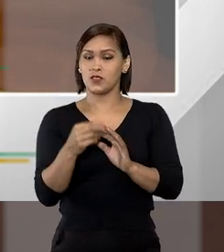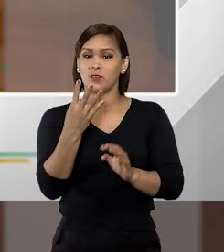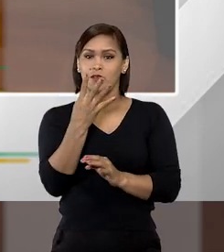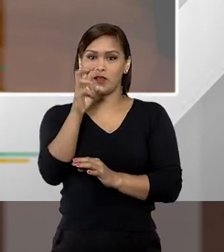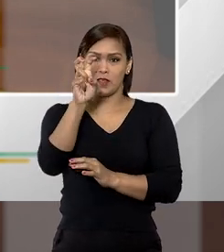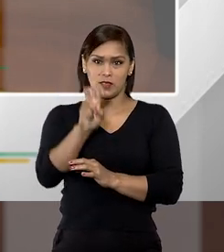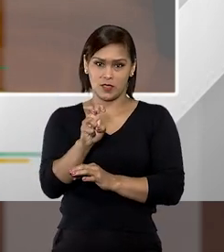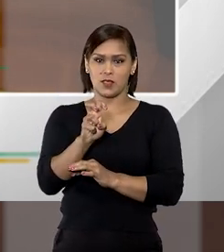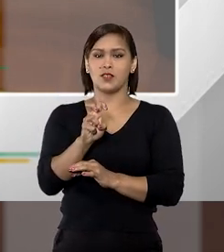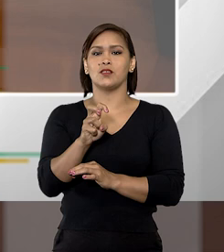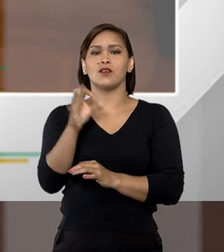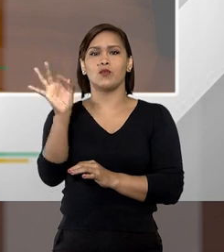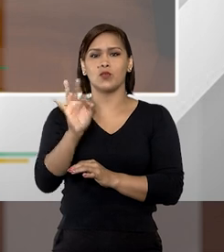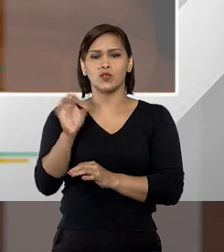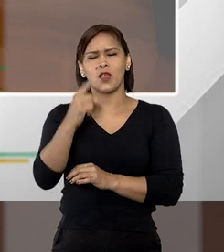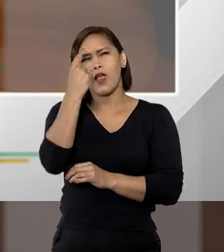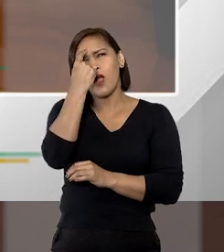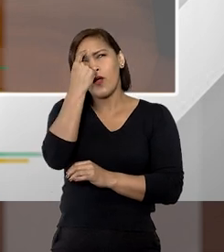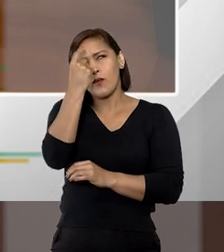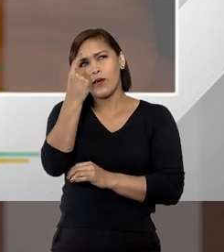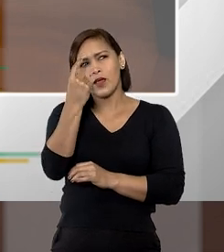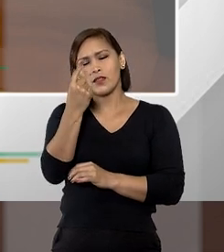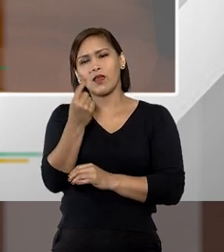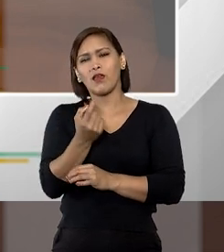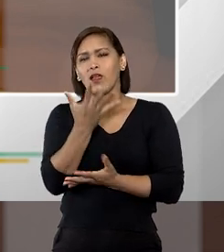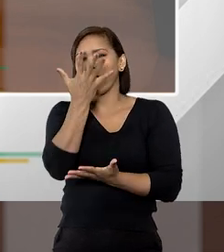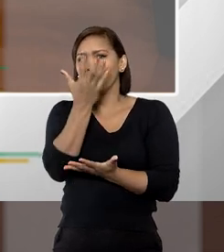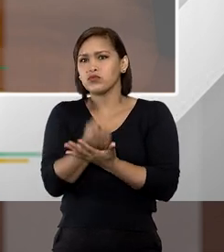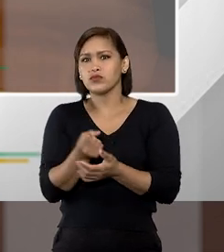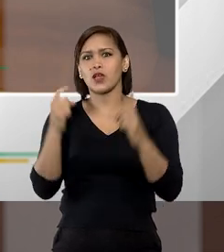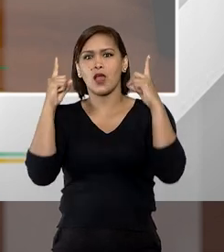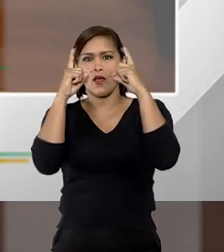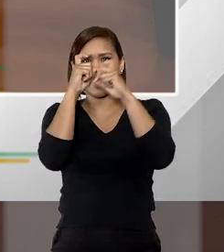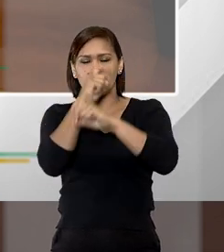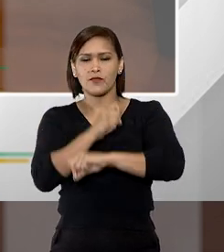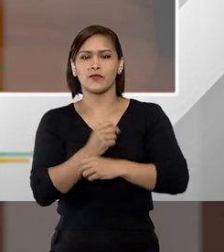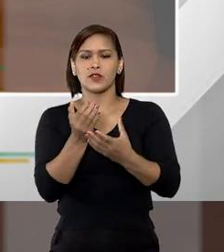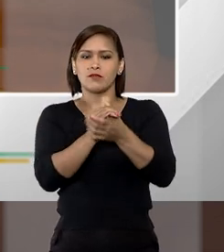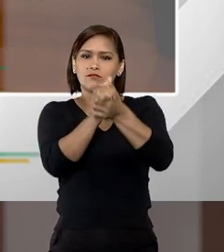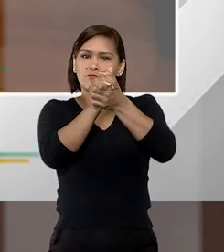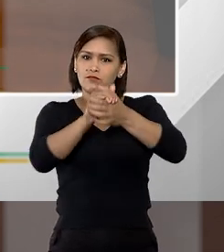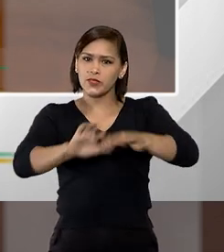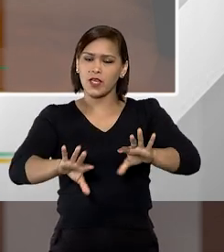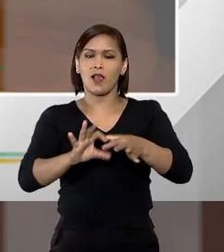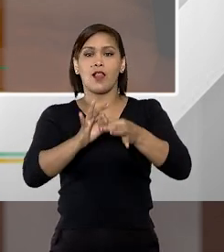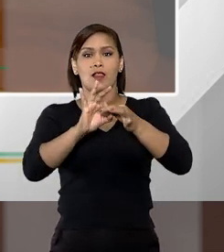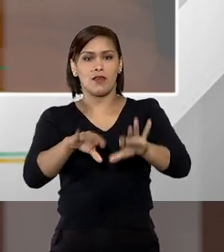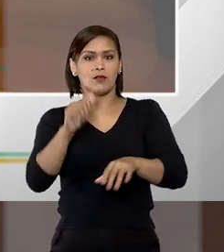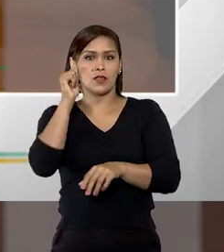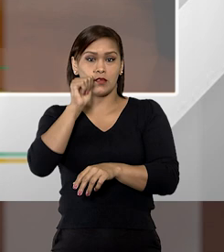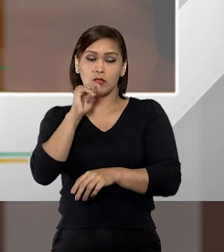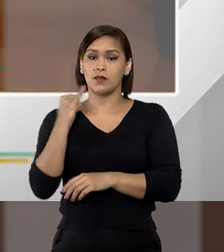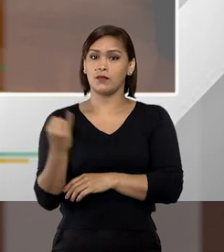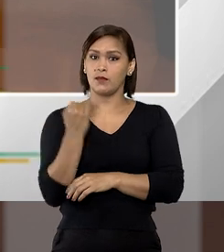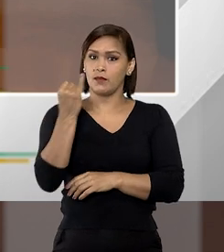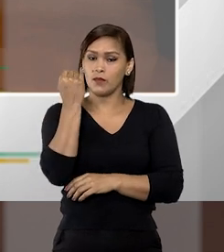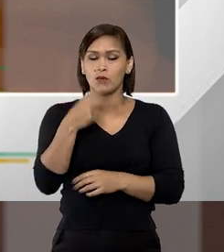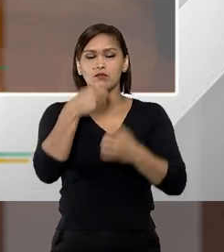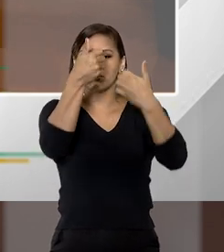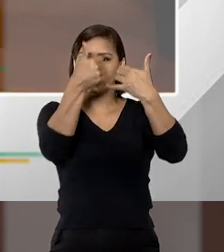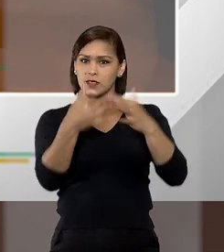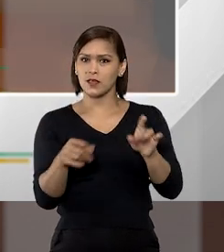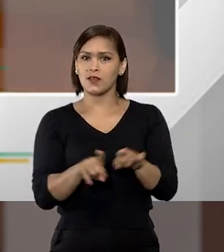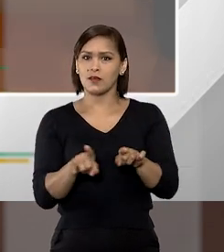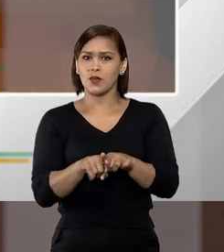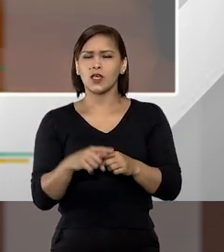% que é a ideia da não aceitação, não aceitação da autonomia da mulher, porque eu acho que isso é muito importante da gente colocar,